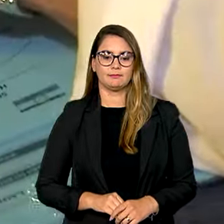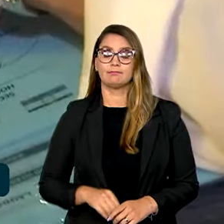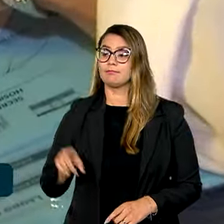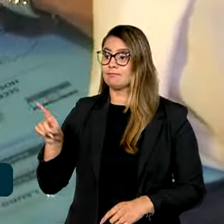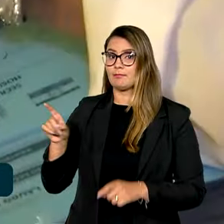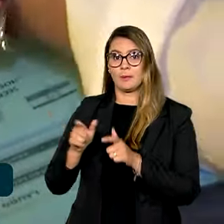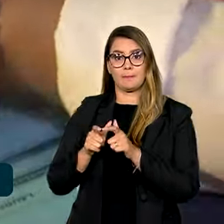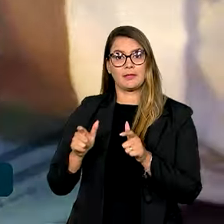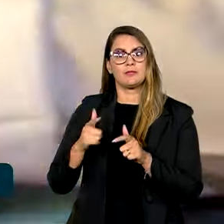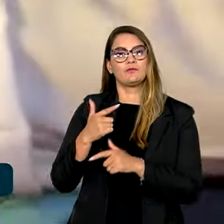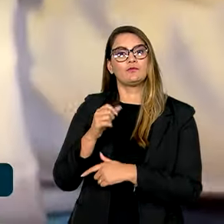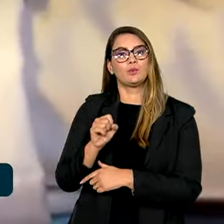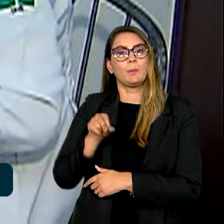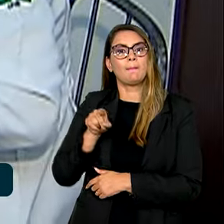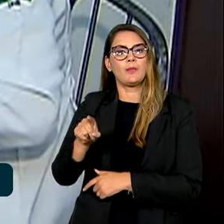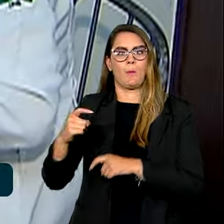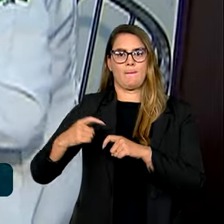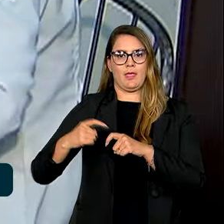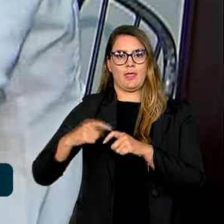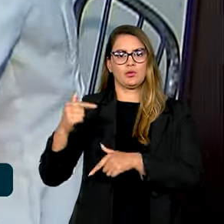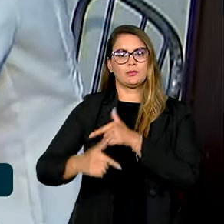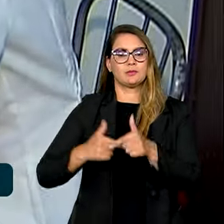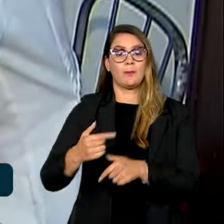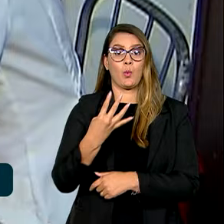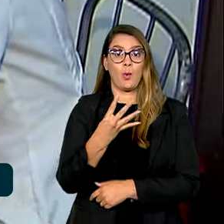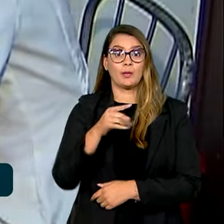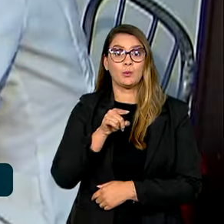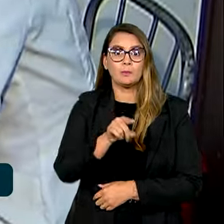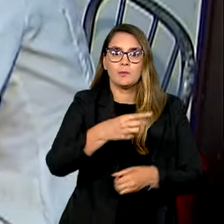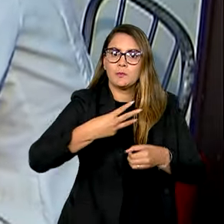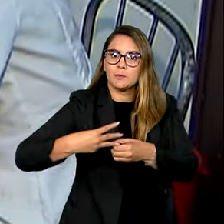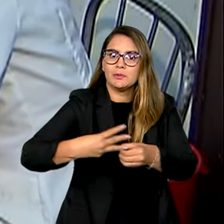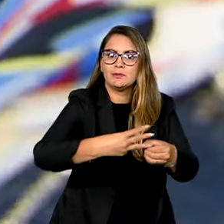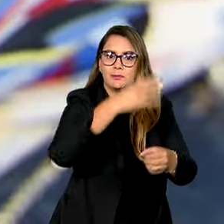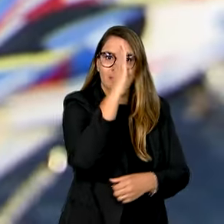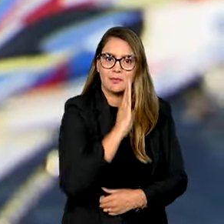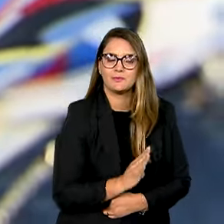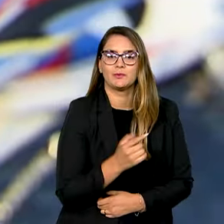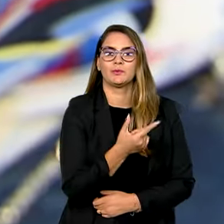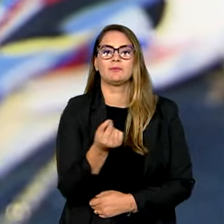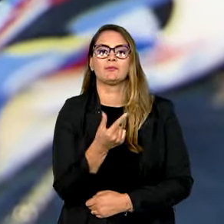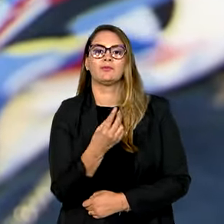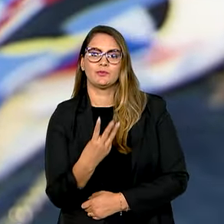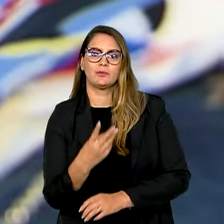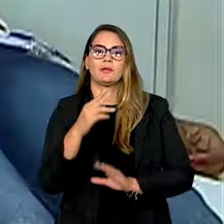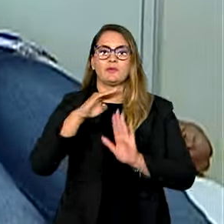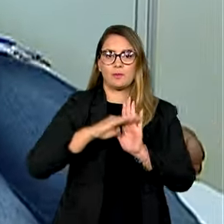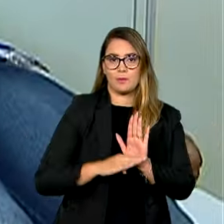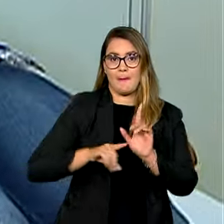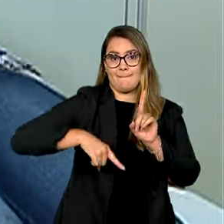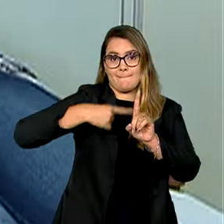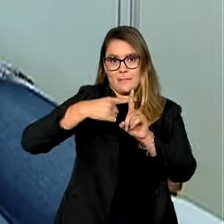são mais de 28 mil médicos atuando em 4 mil municípios do país. Em 2023, o programa Mais